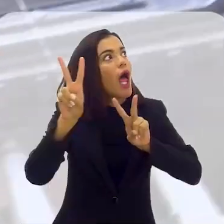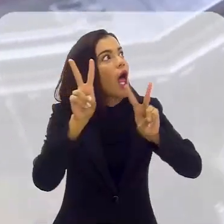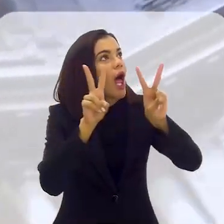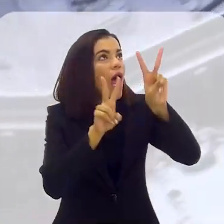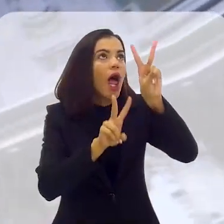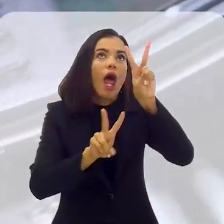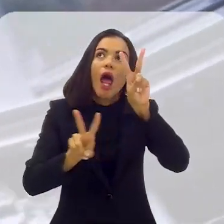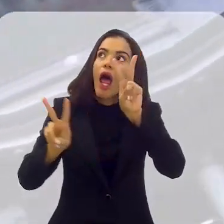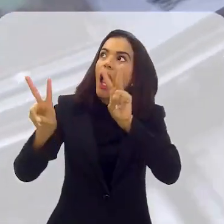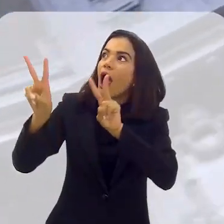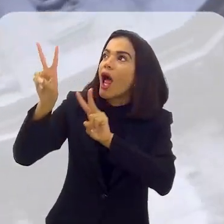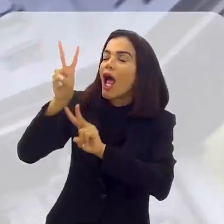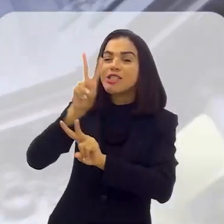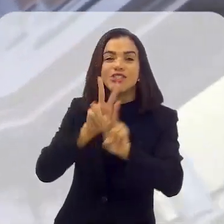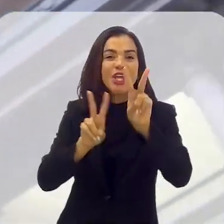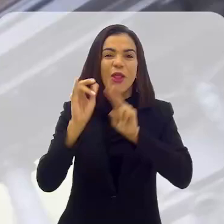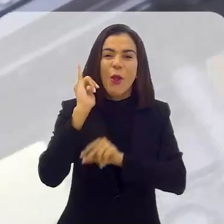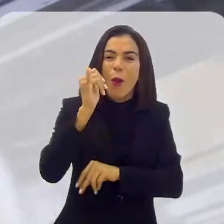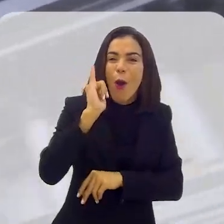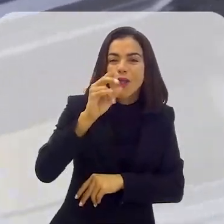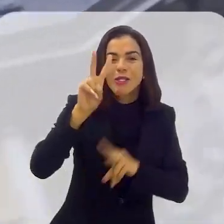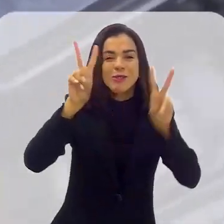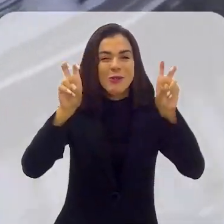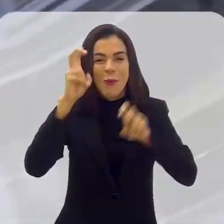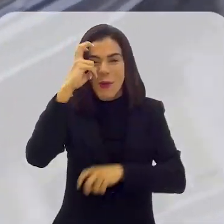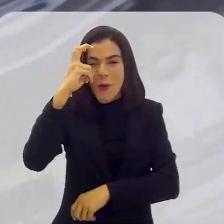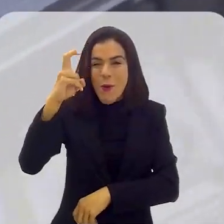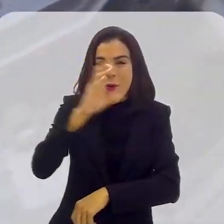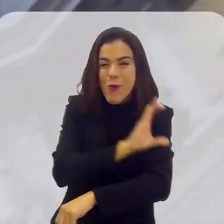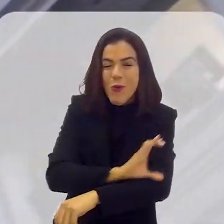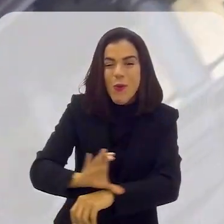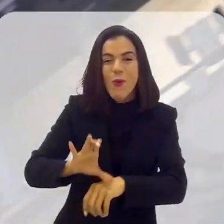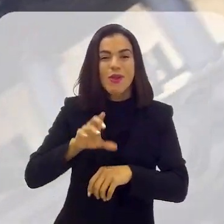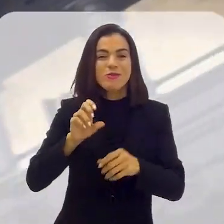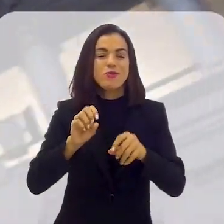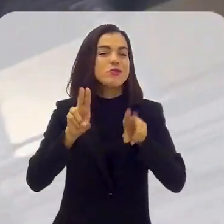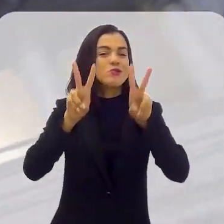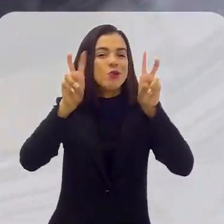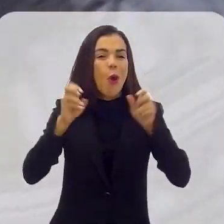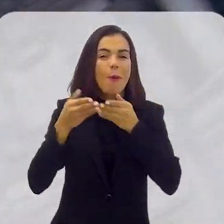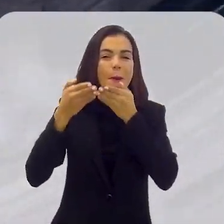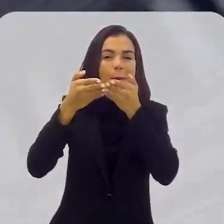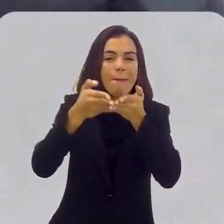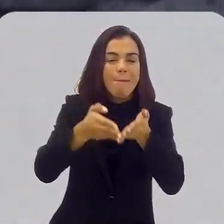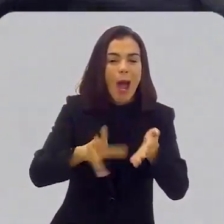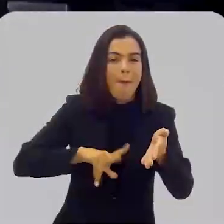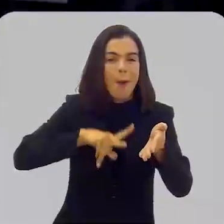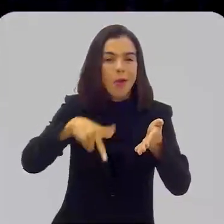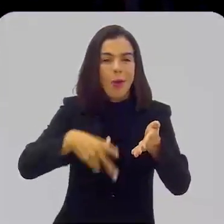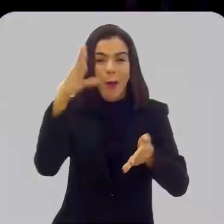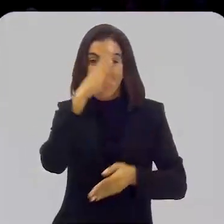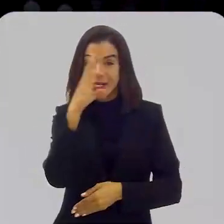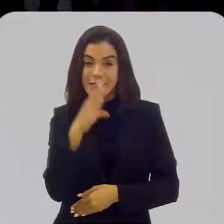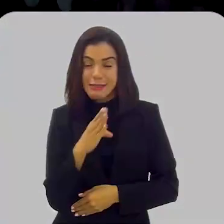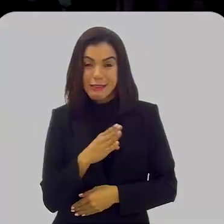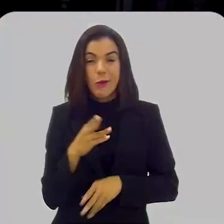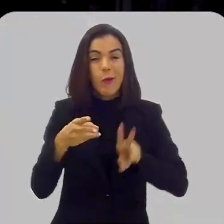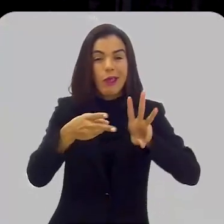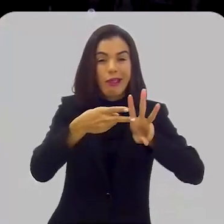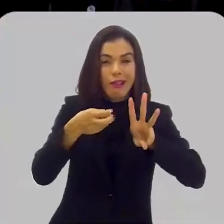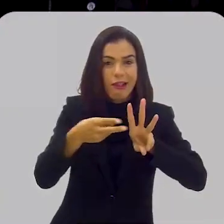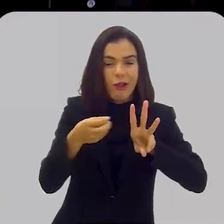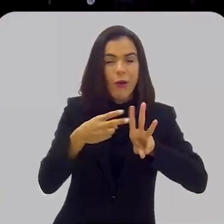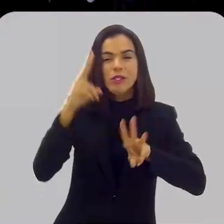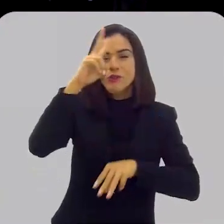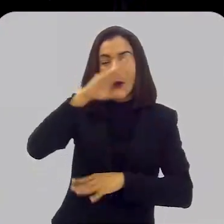Eles ficam olhando e quando a gente conta a história das pinturas, o descobrimento do Brasil, dos índios, tudo que tem aqui e as